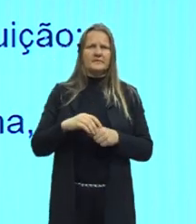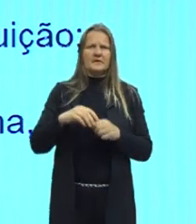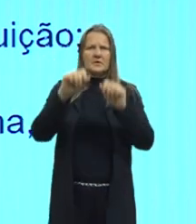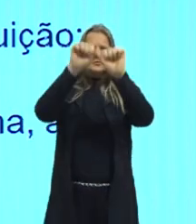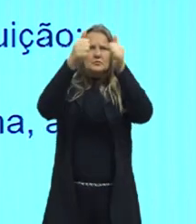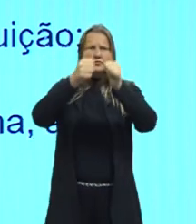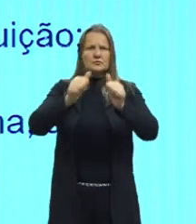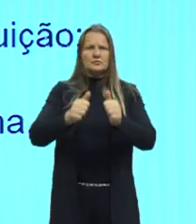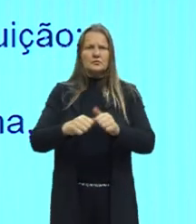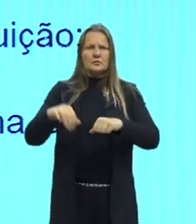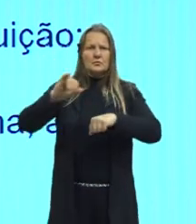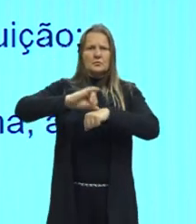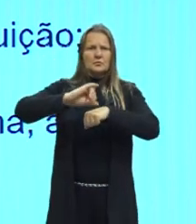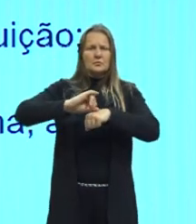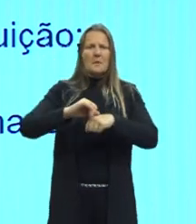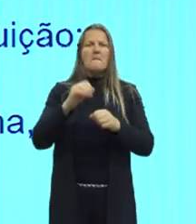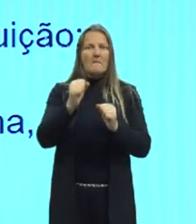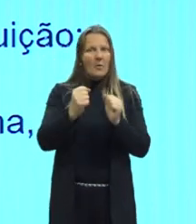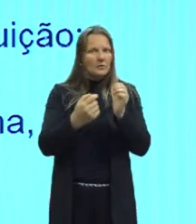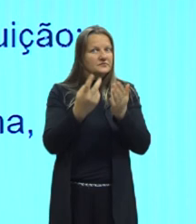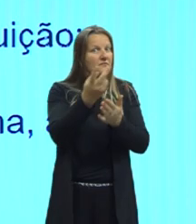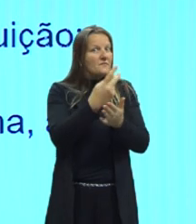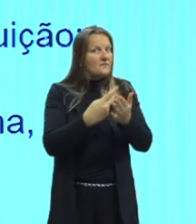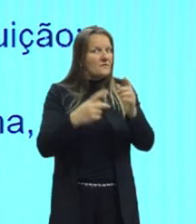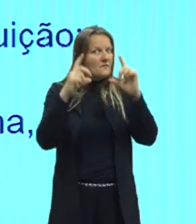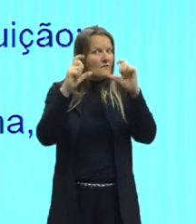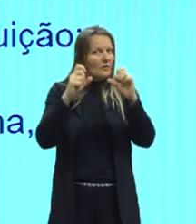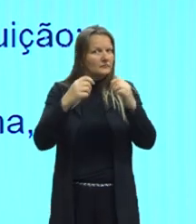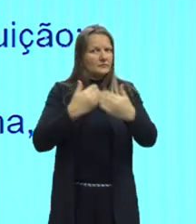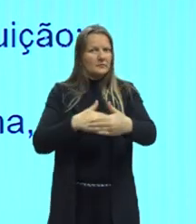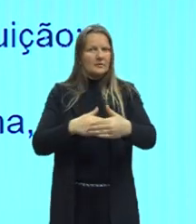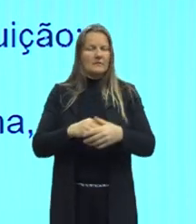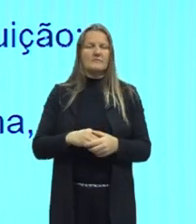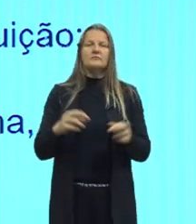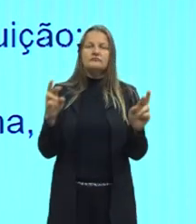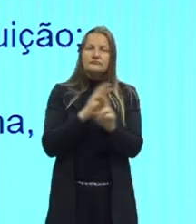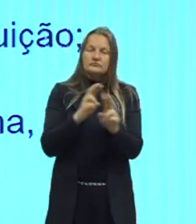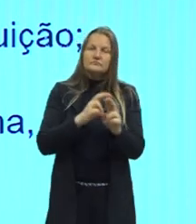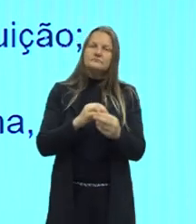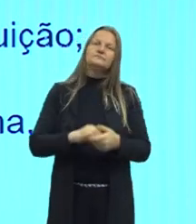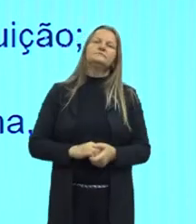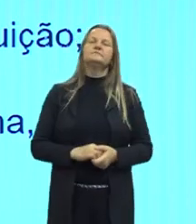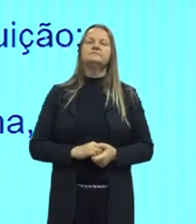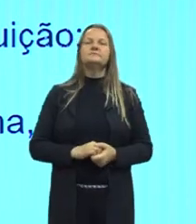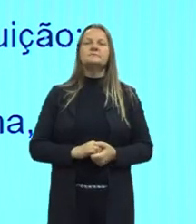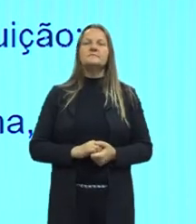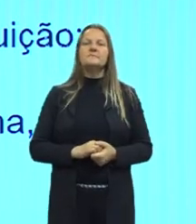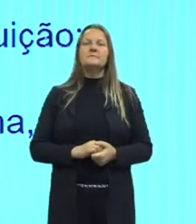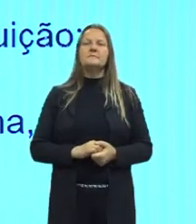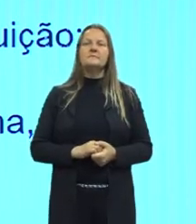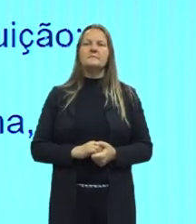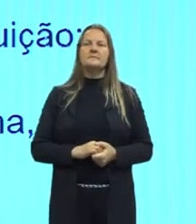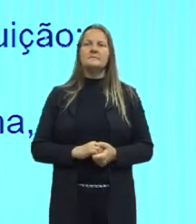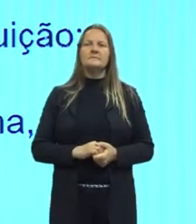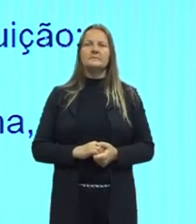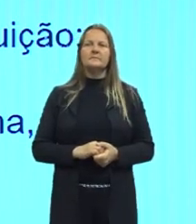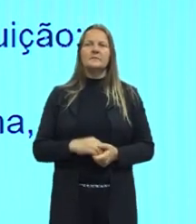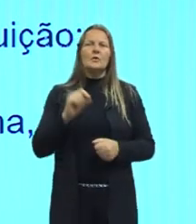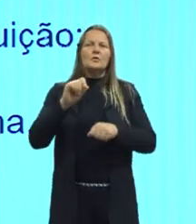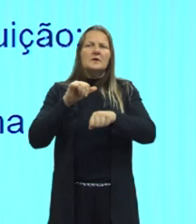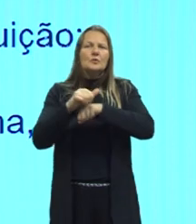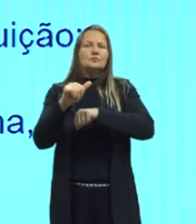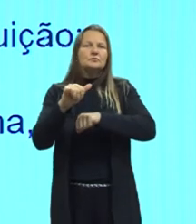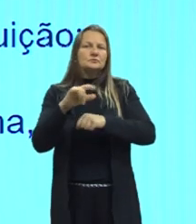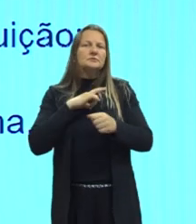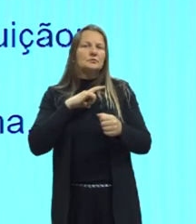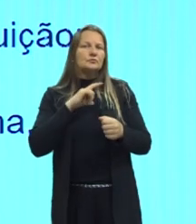protestos, pode aparecer pra ti aí essa foto, né, ou foto relacionada a isso, tá. O que que acontece?